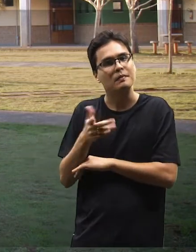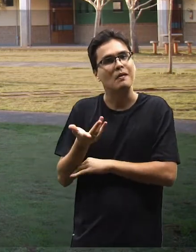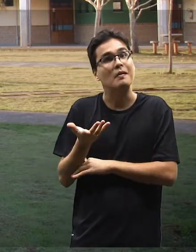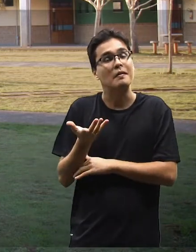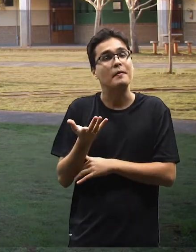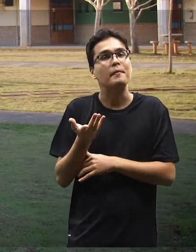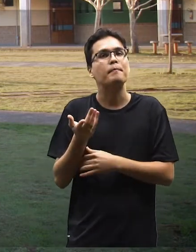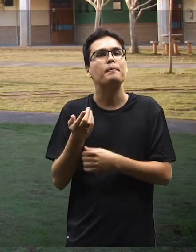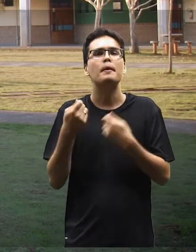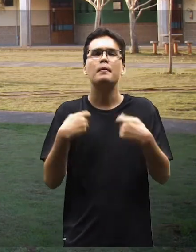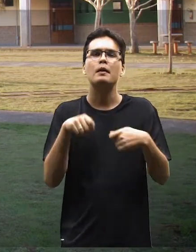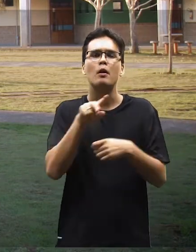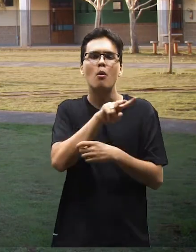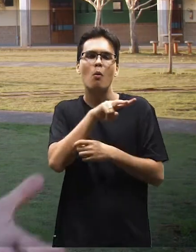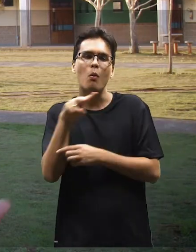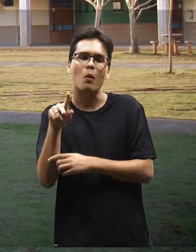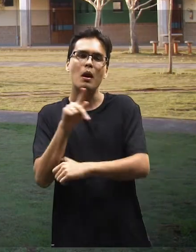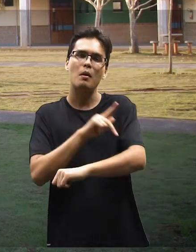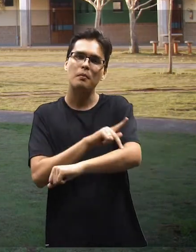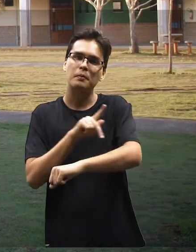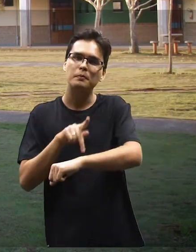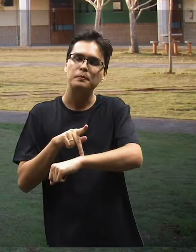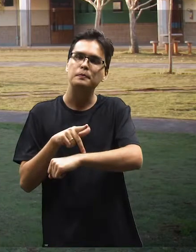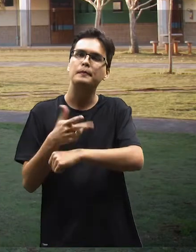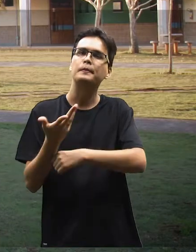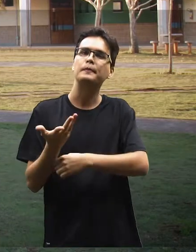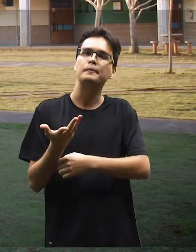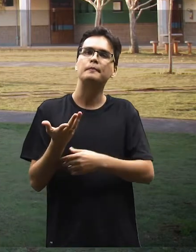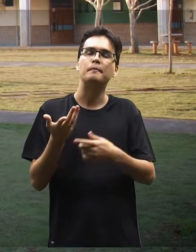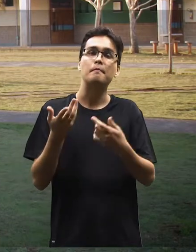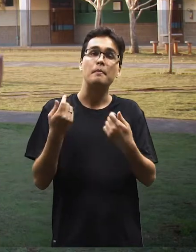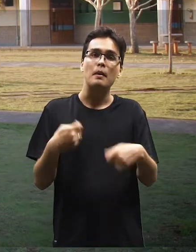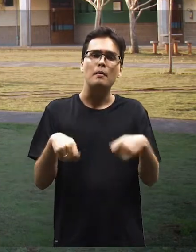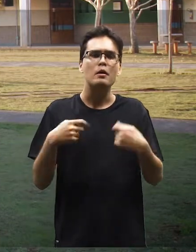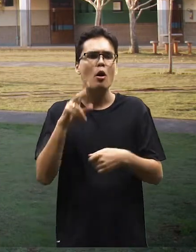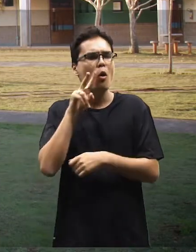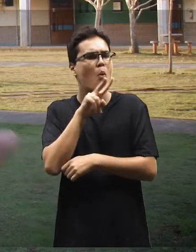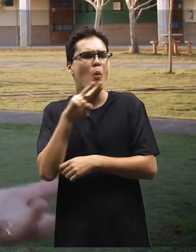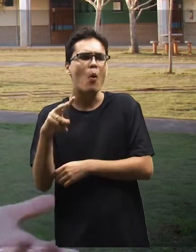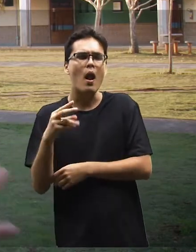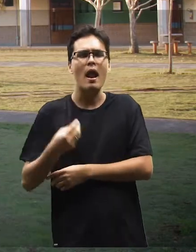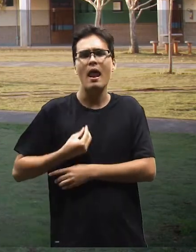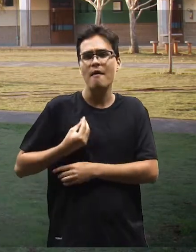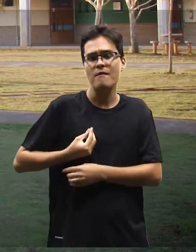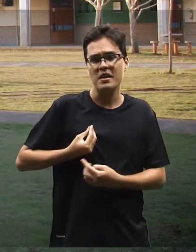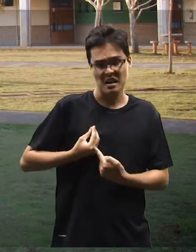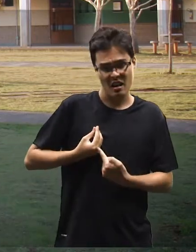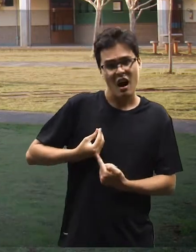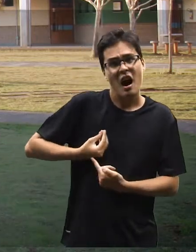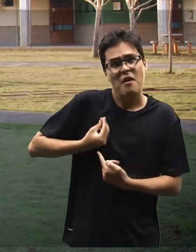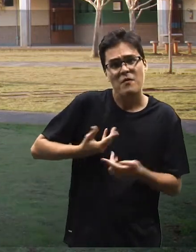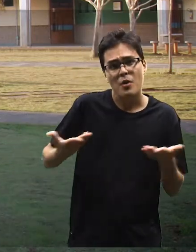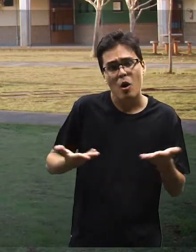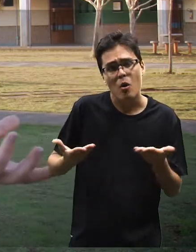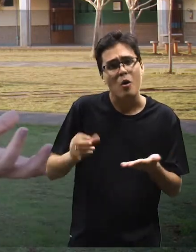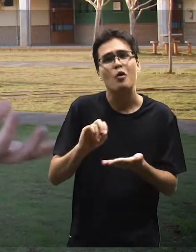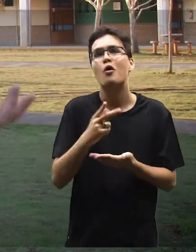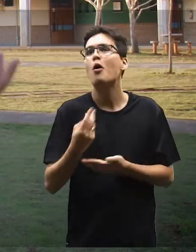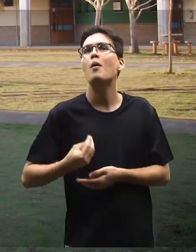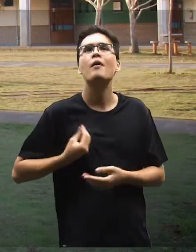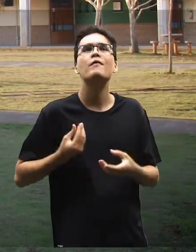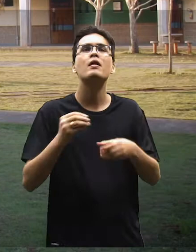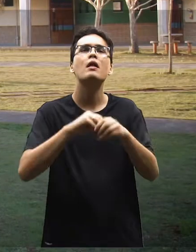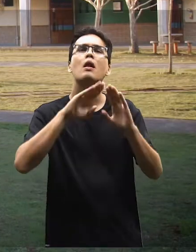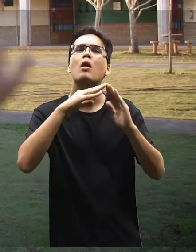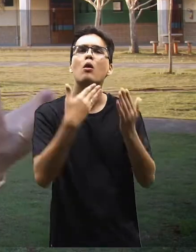um professor, o olhar do pedagogo para a vida, seja a vida atual, seja